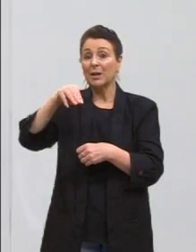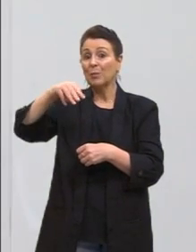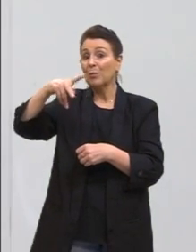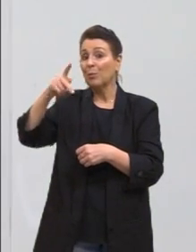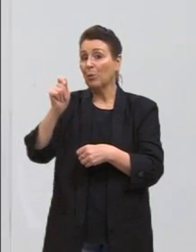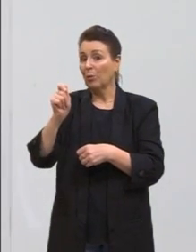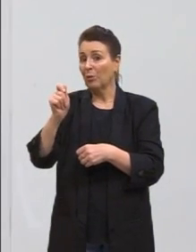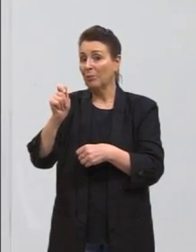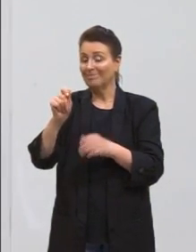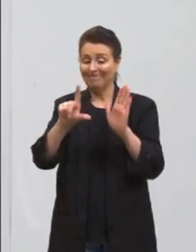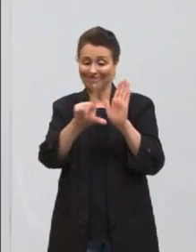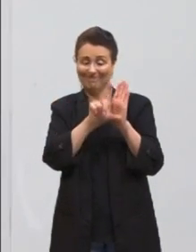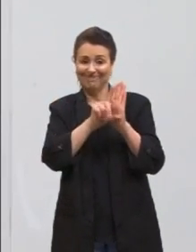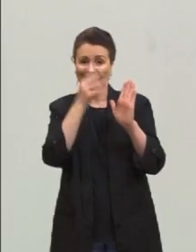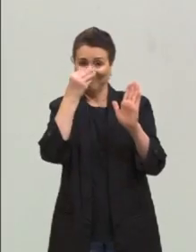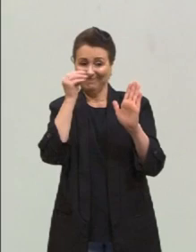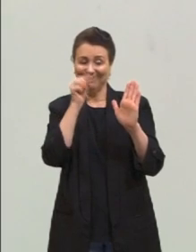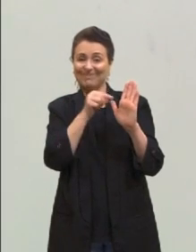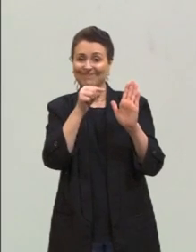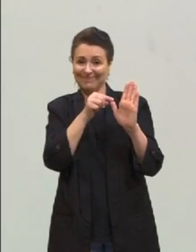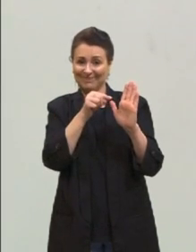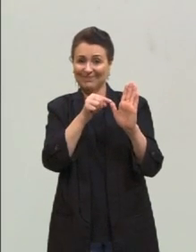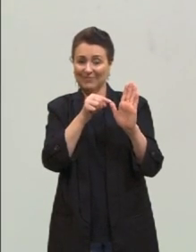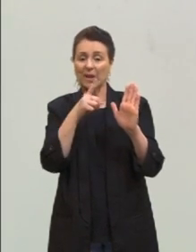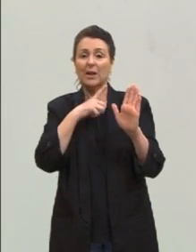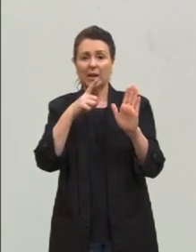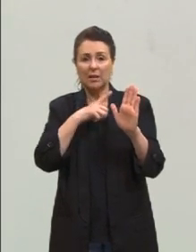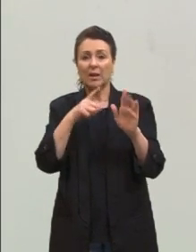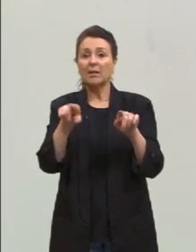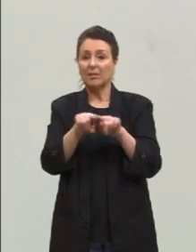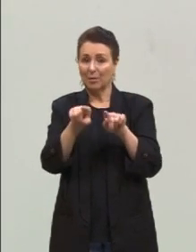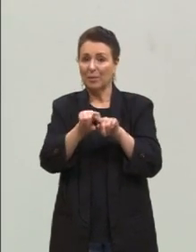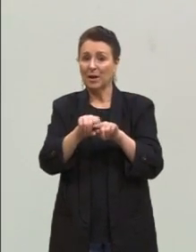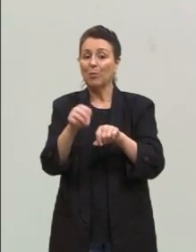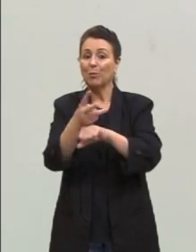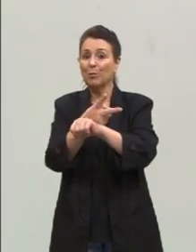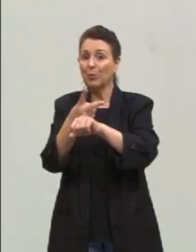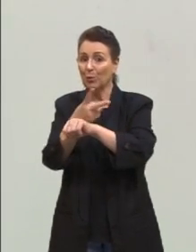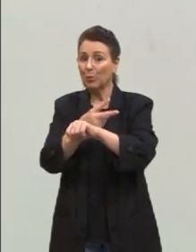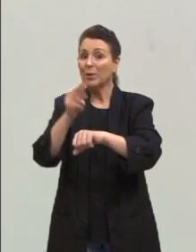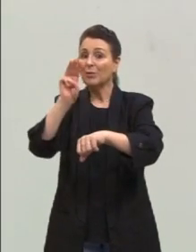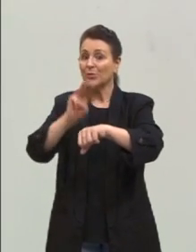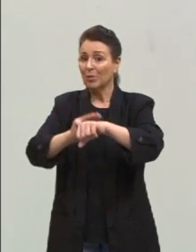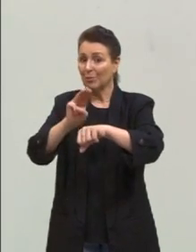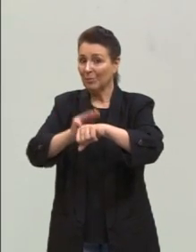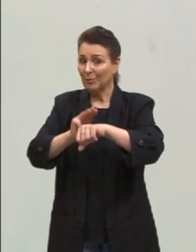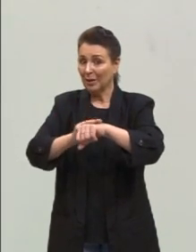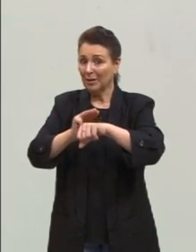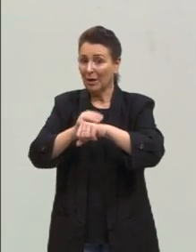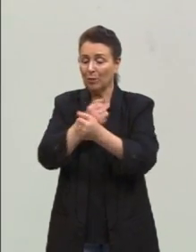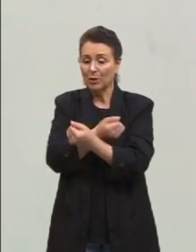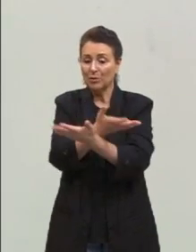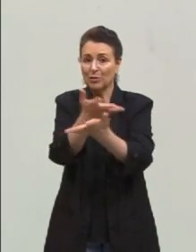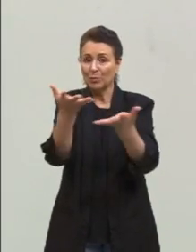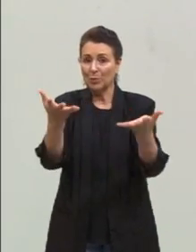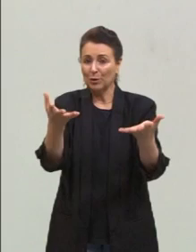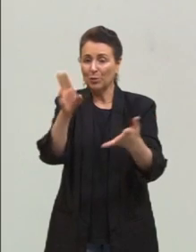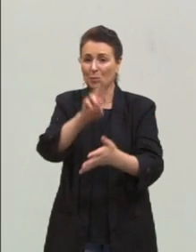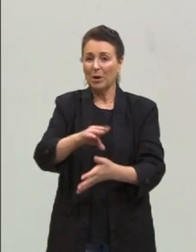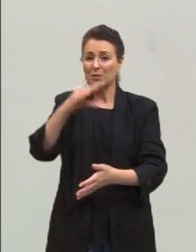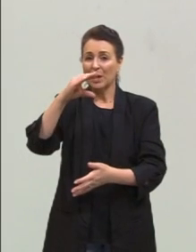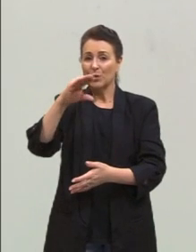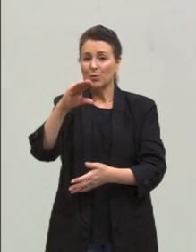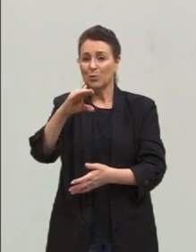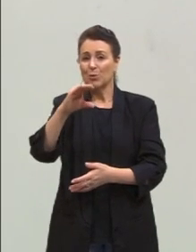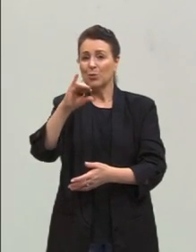outro bloco, ele também tem a ver com a busca por metais pesados pra circuitos, Pra chips. Então, como é que a gente